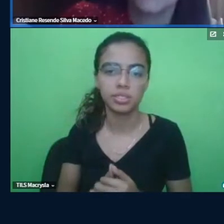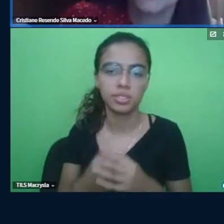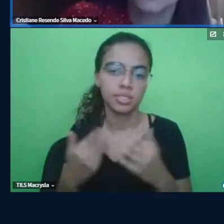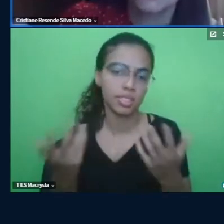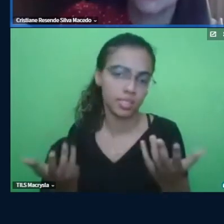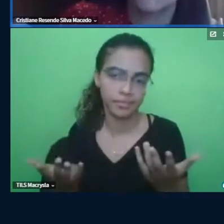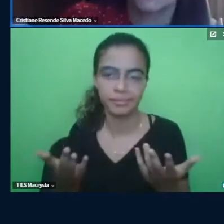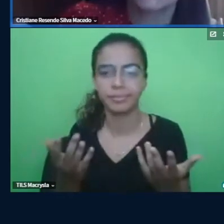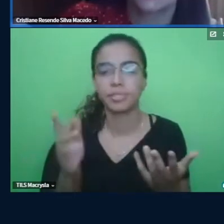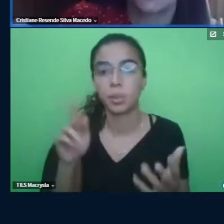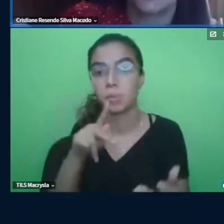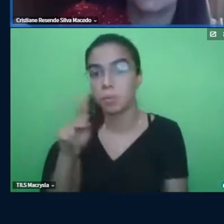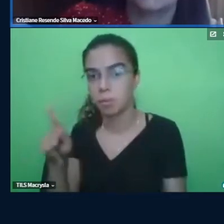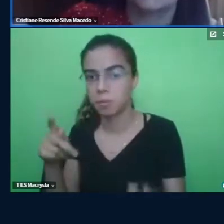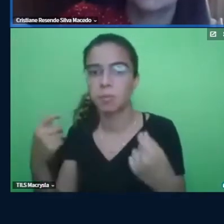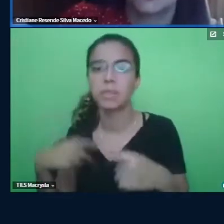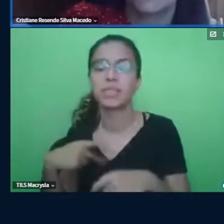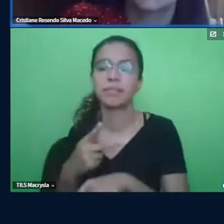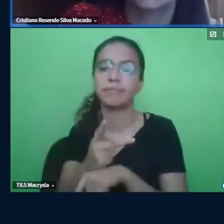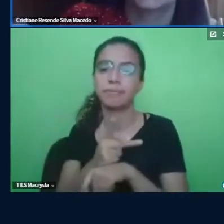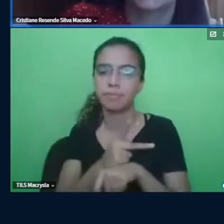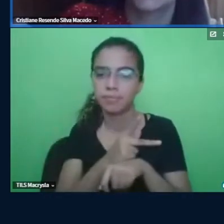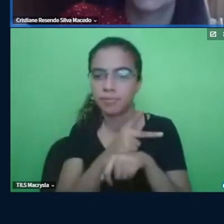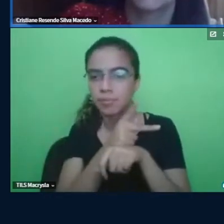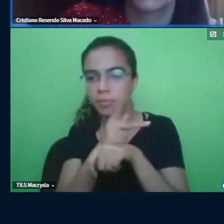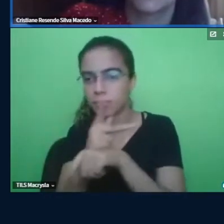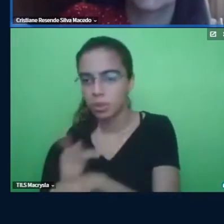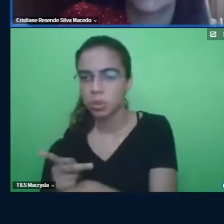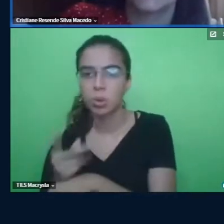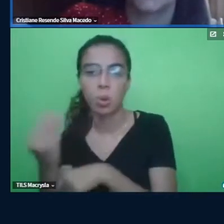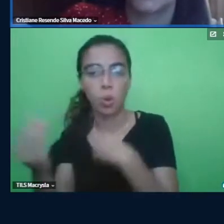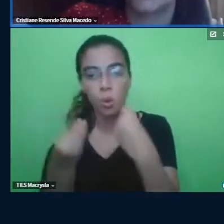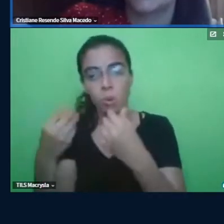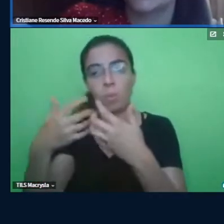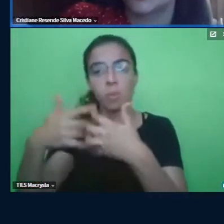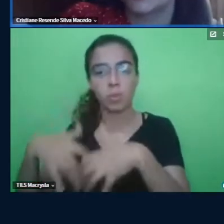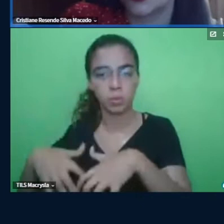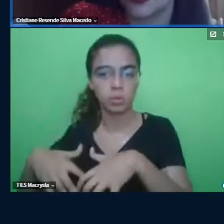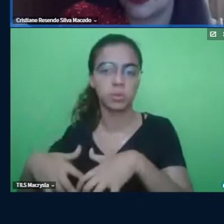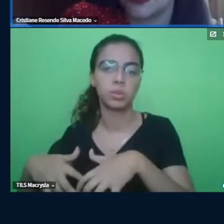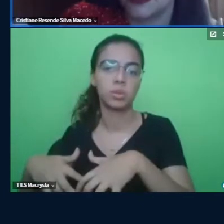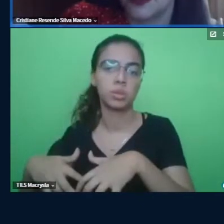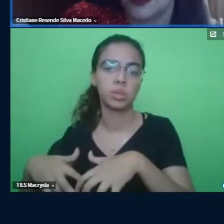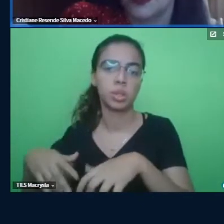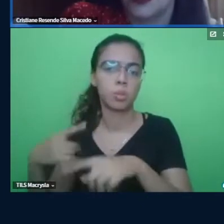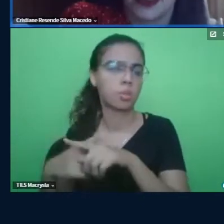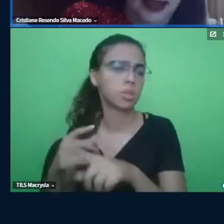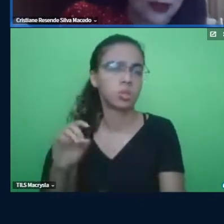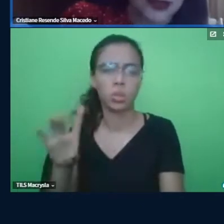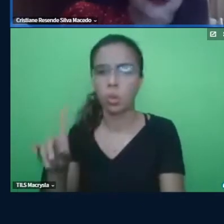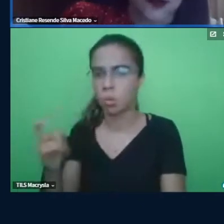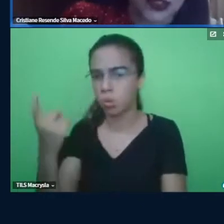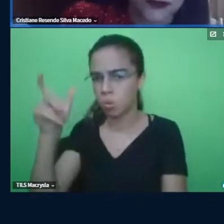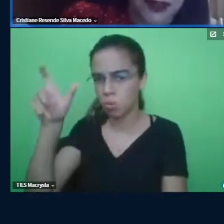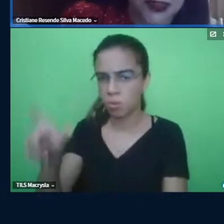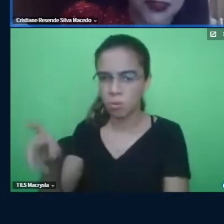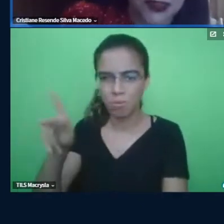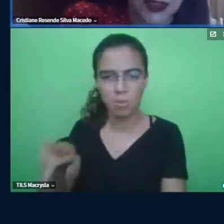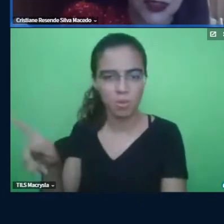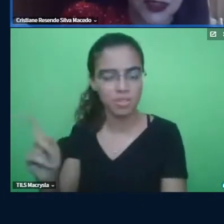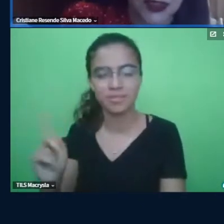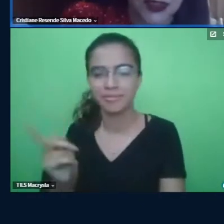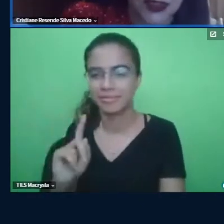E aí, o professor tem que buscar essas funções, porque, às vezes, o problema não está só nele. Teve uma